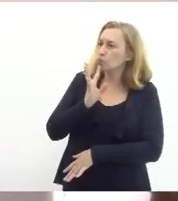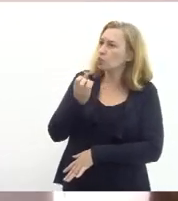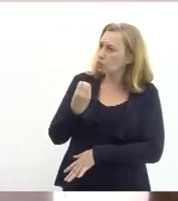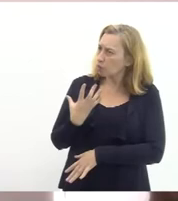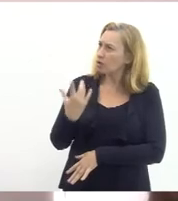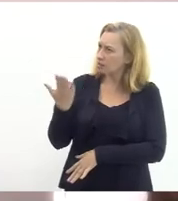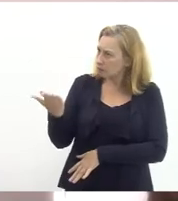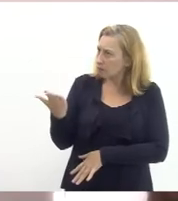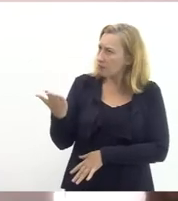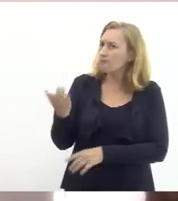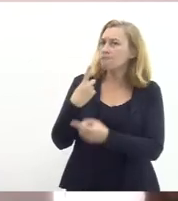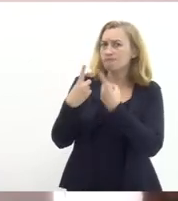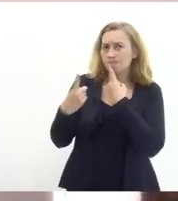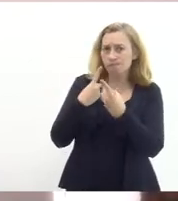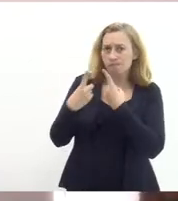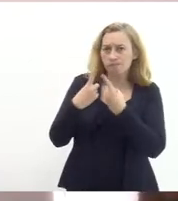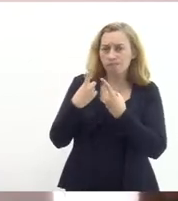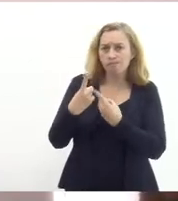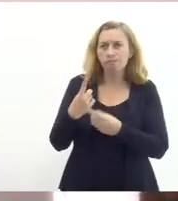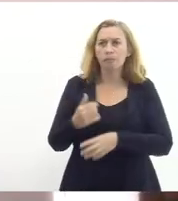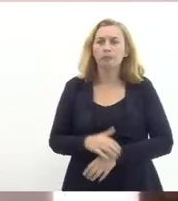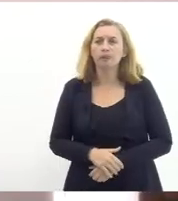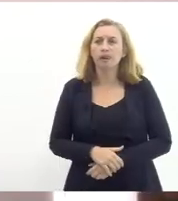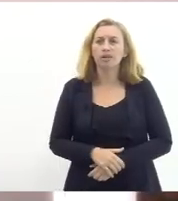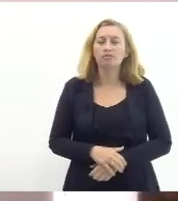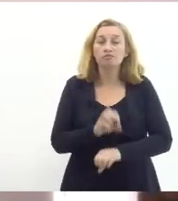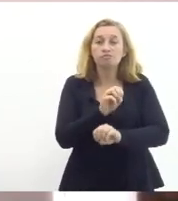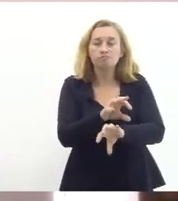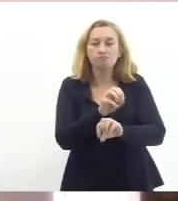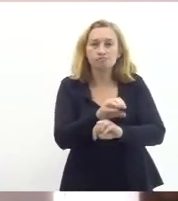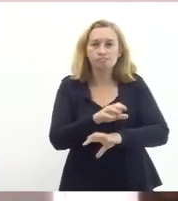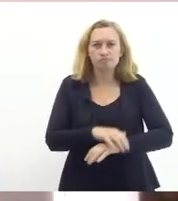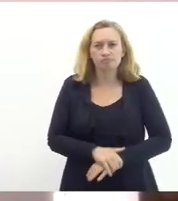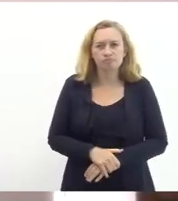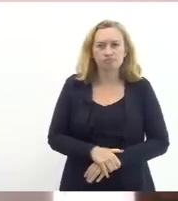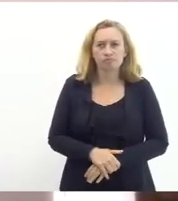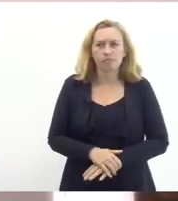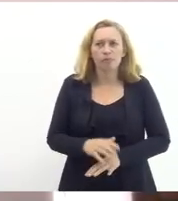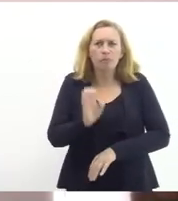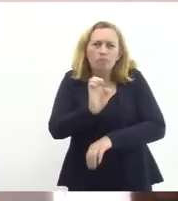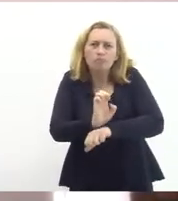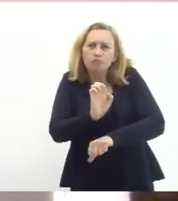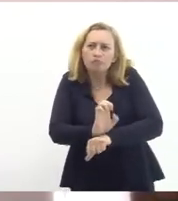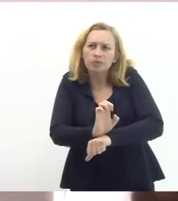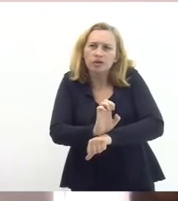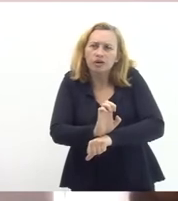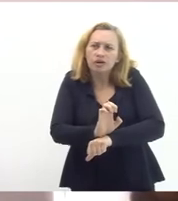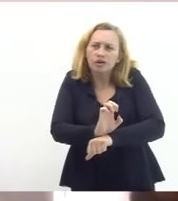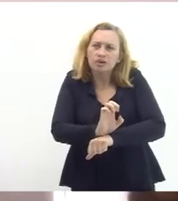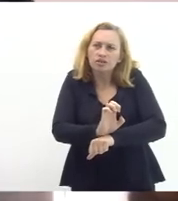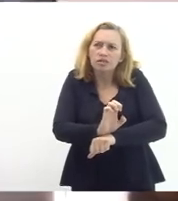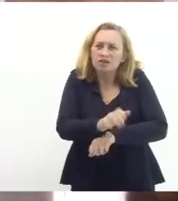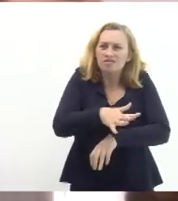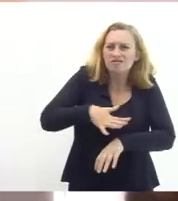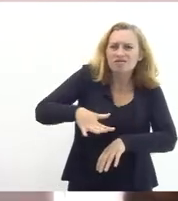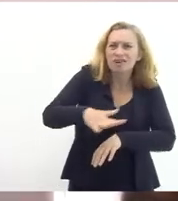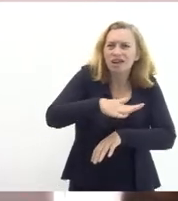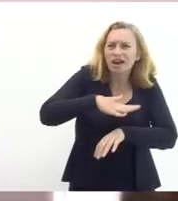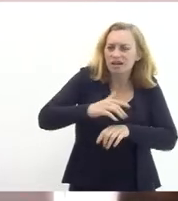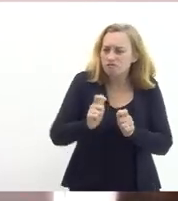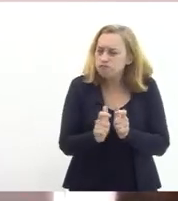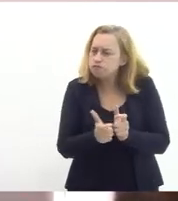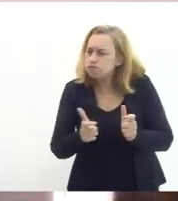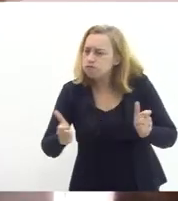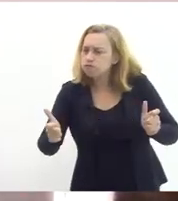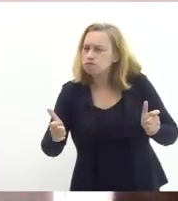debate a primeira delas era a educação então olha o Estado está participando em áreas demais está